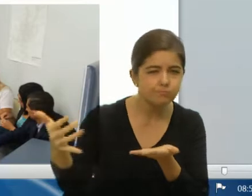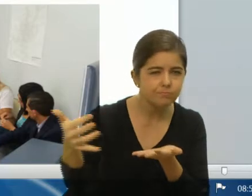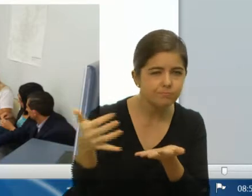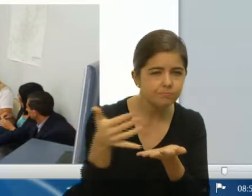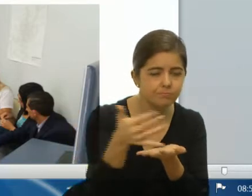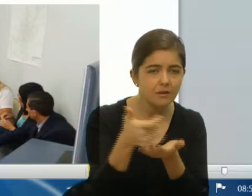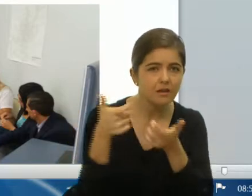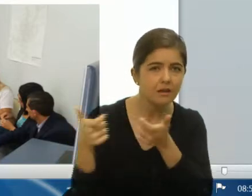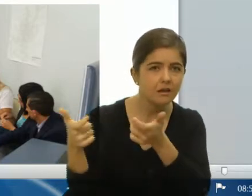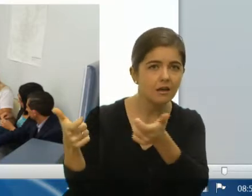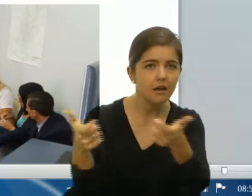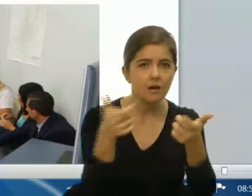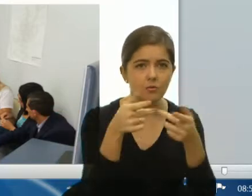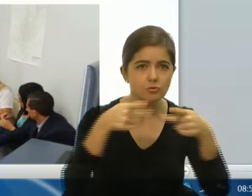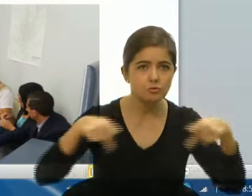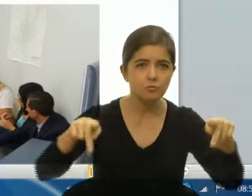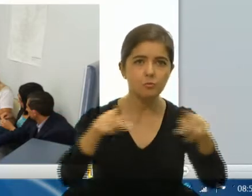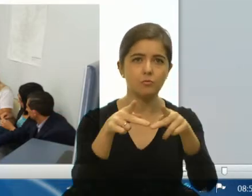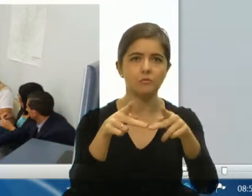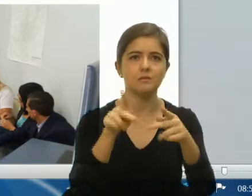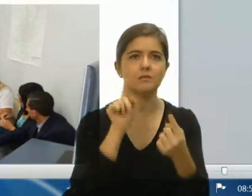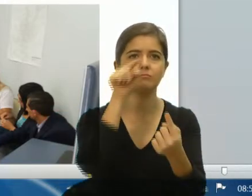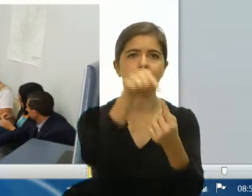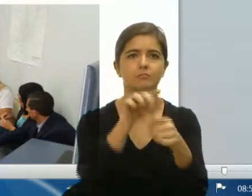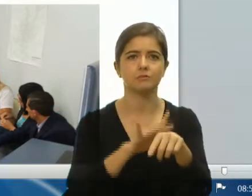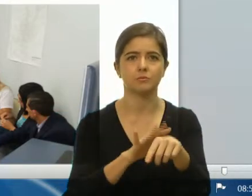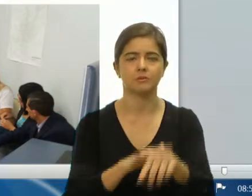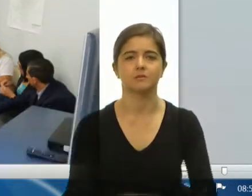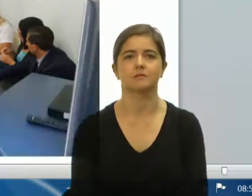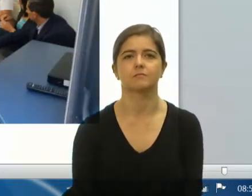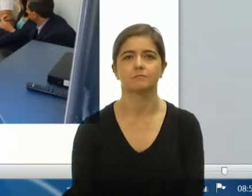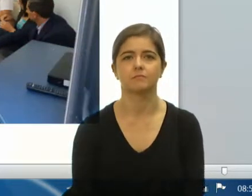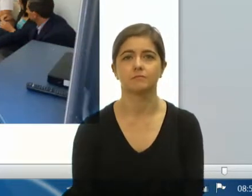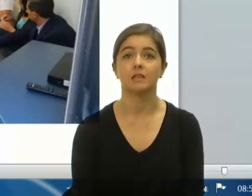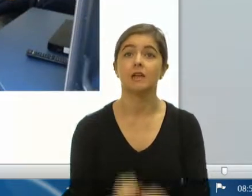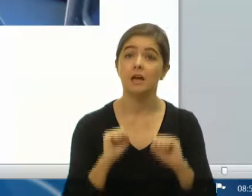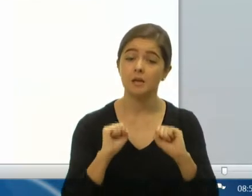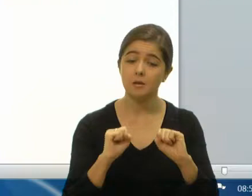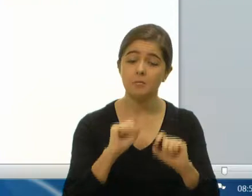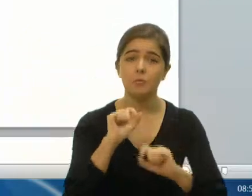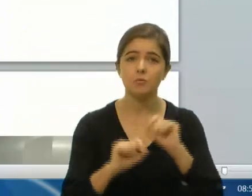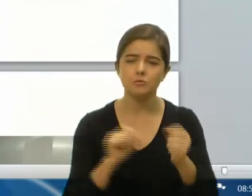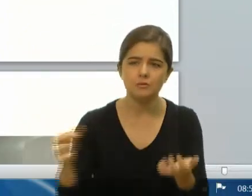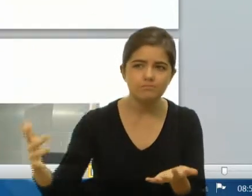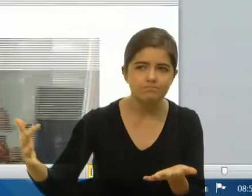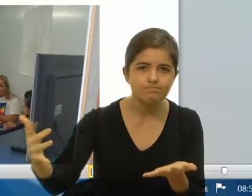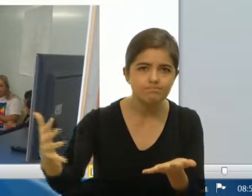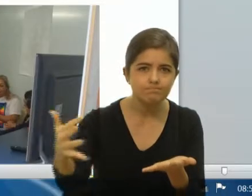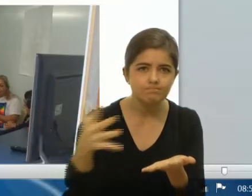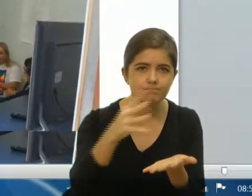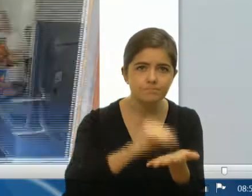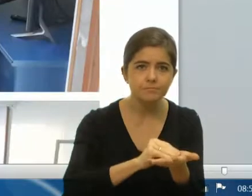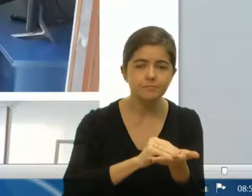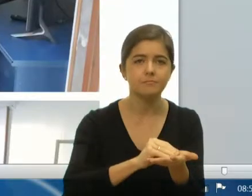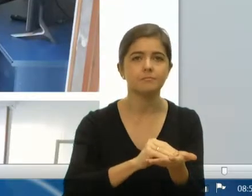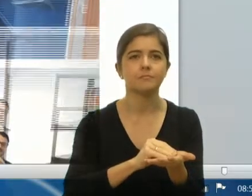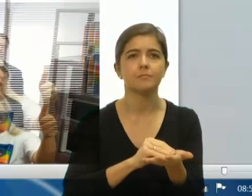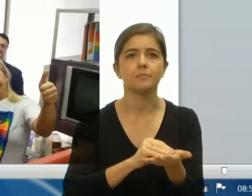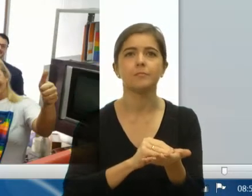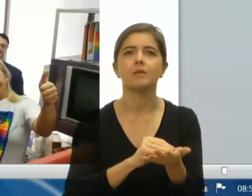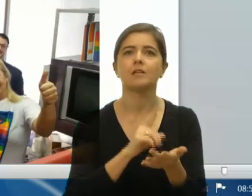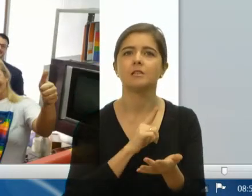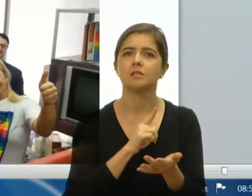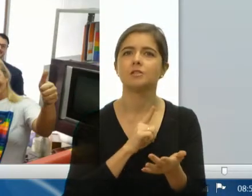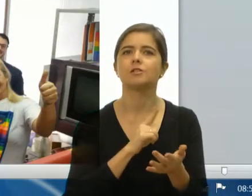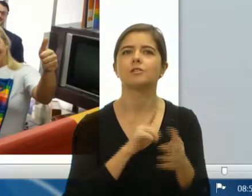encontravam a população-alvo. Onde a gente pôde estar mapeando o bloco do Arco da Velha, o bloco do